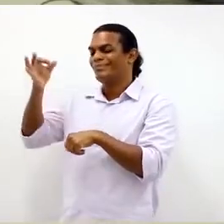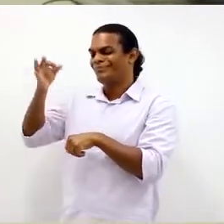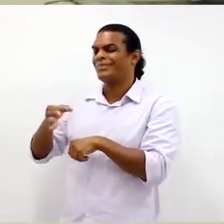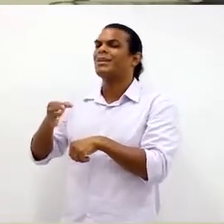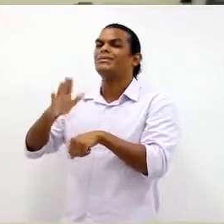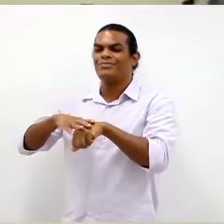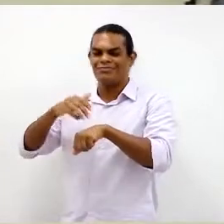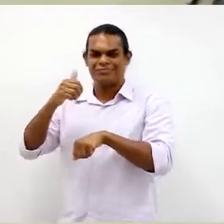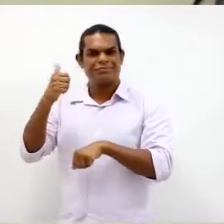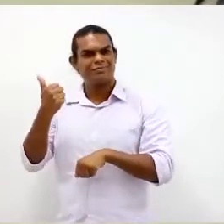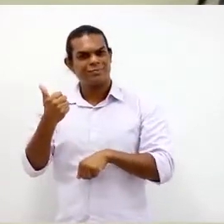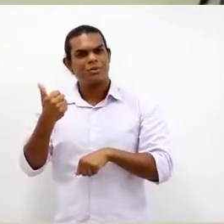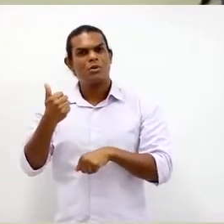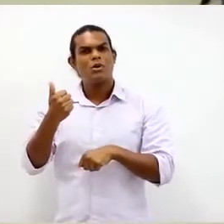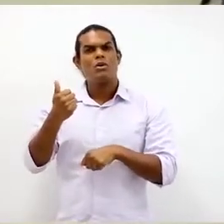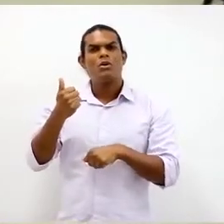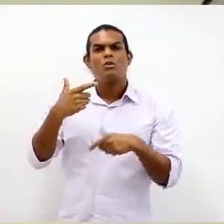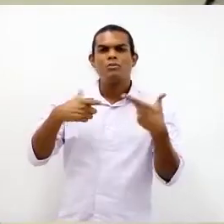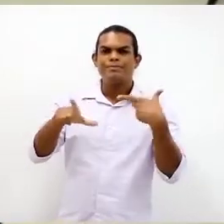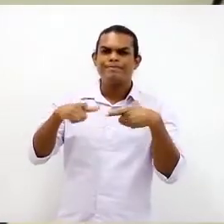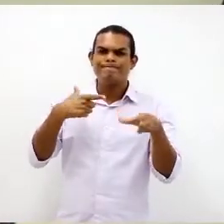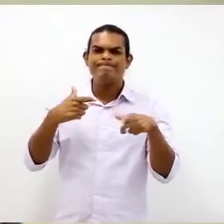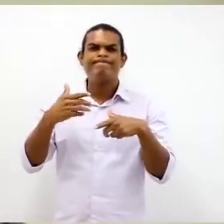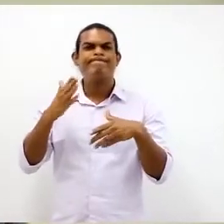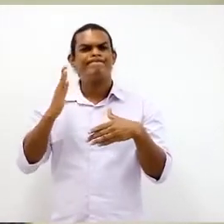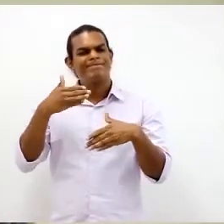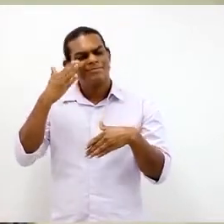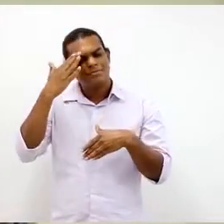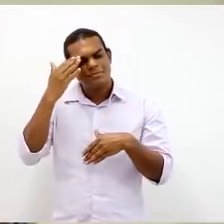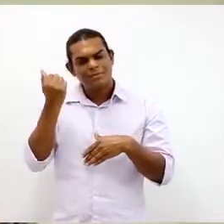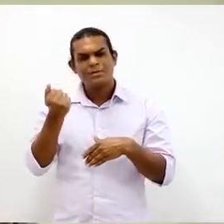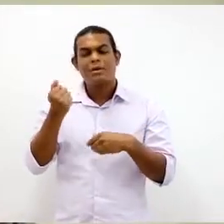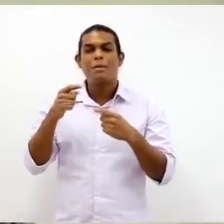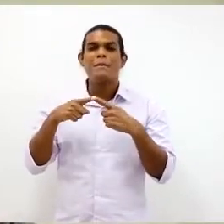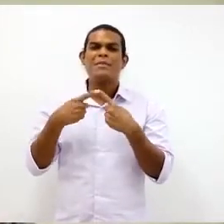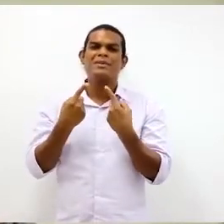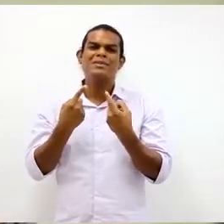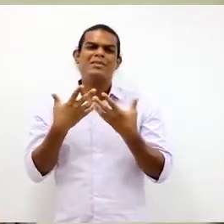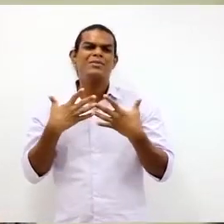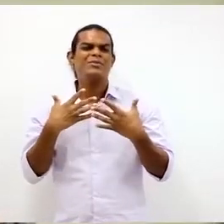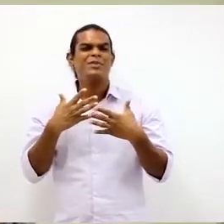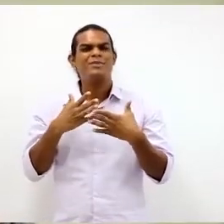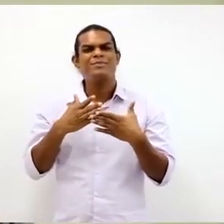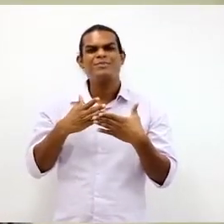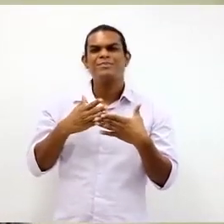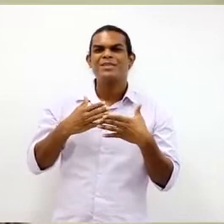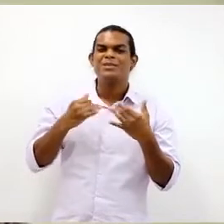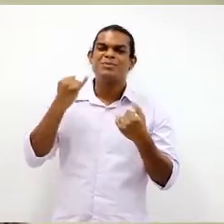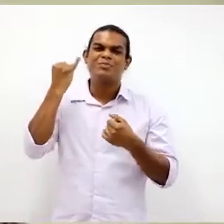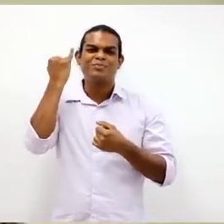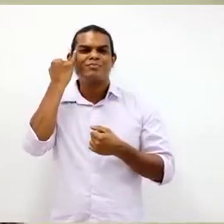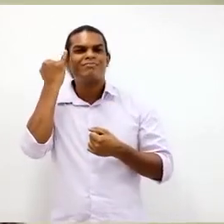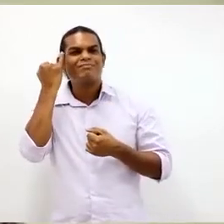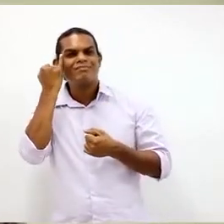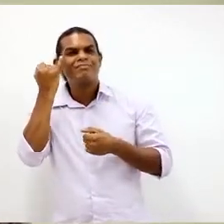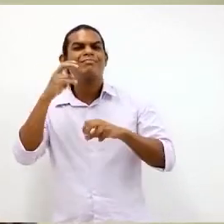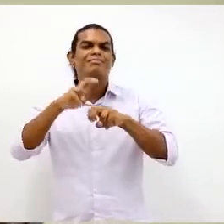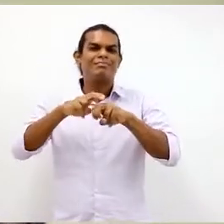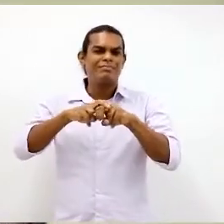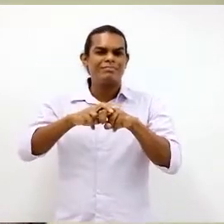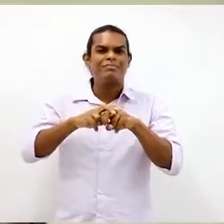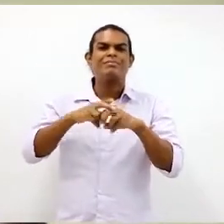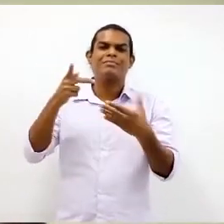O trabalhador, às vezes, sabe, sente que é, mas é o costume. Muitas vezes ele vai relaxando, vai relaxando, vai relaxando e vai terminando sentando,